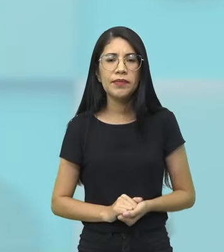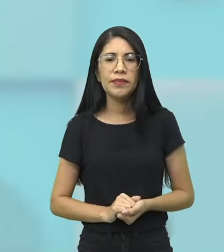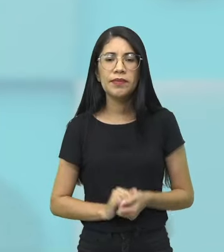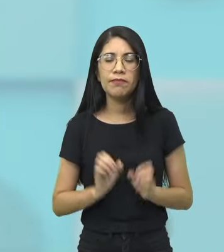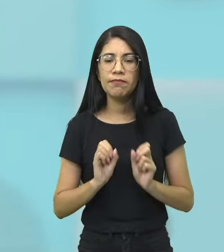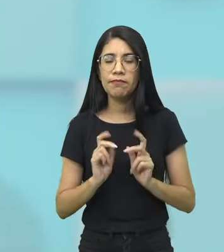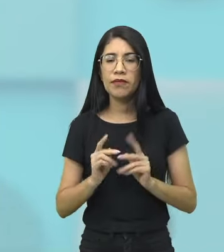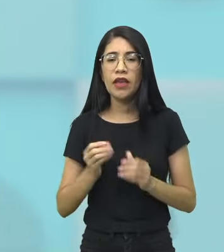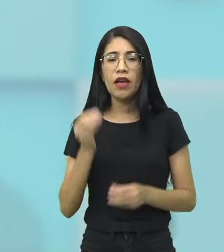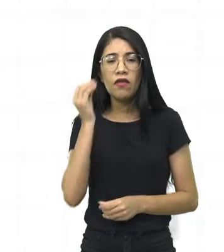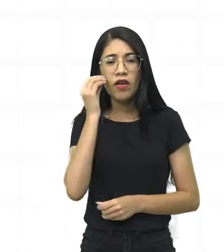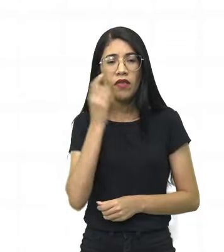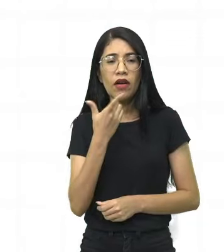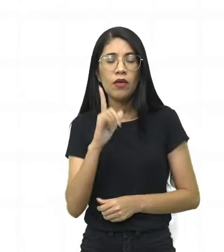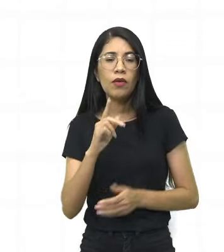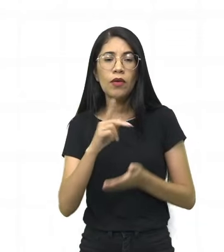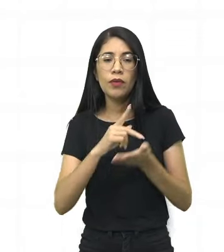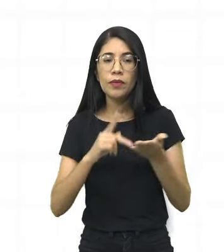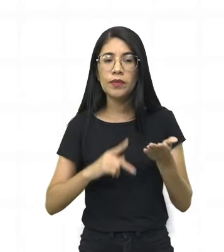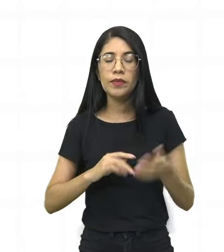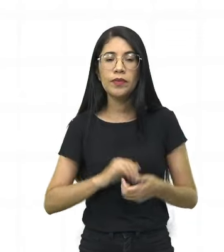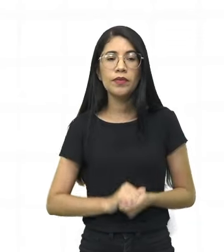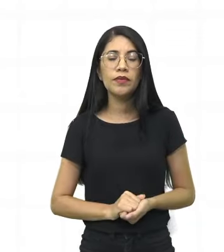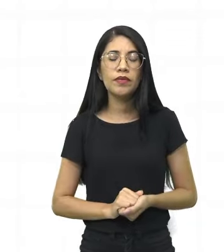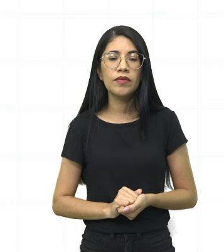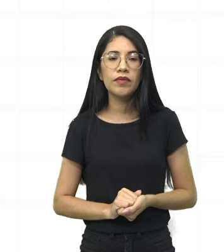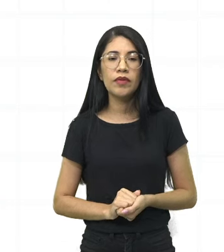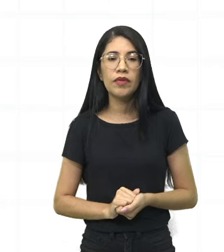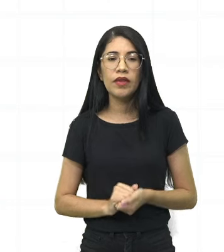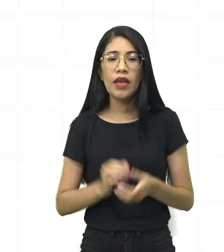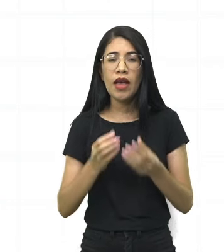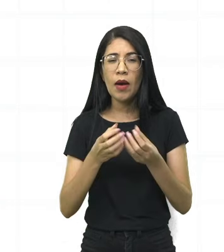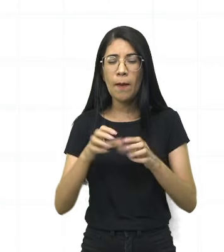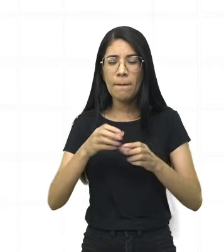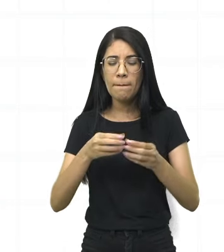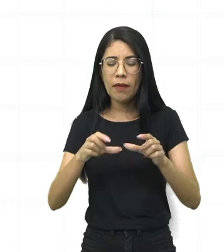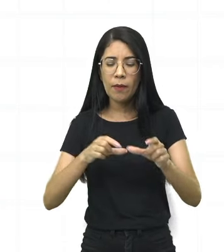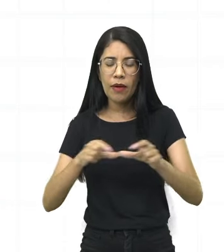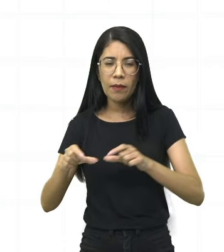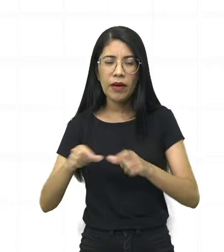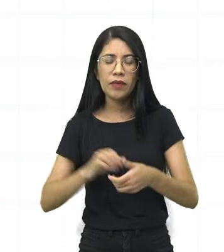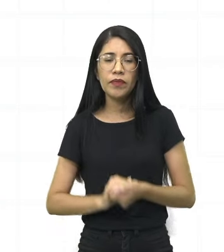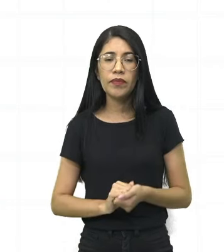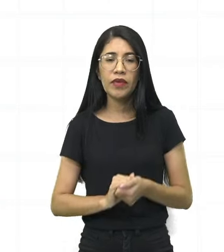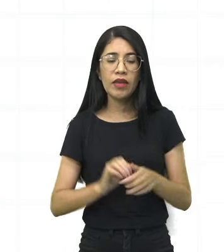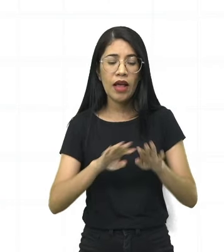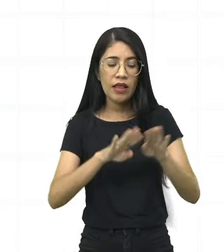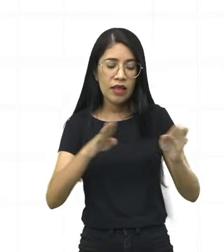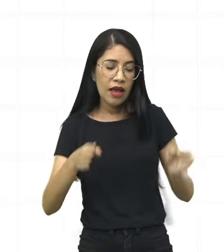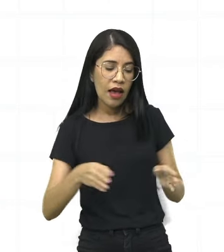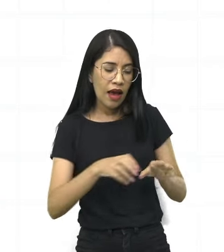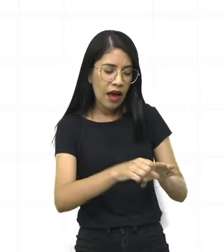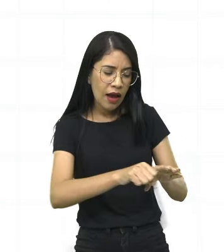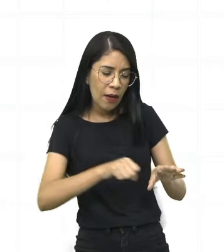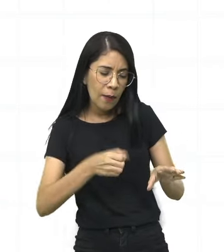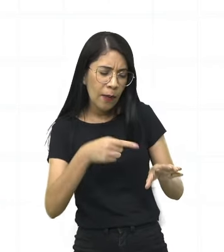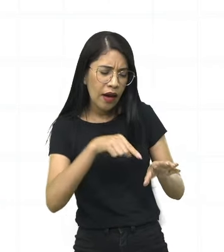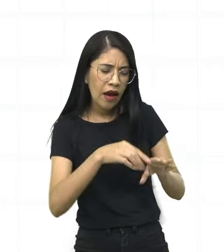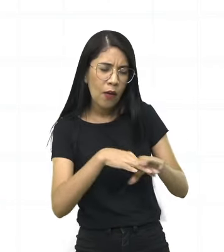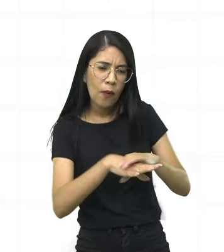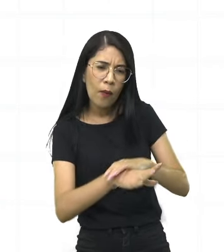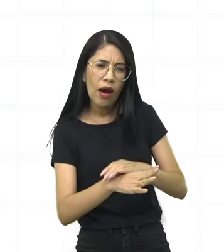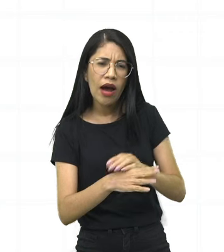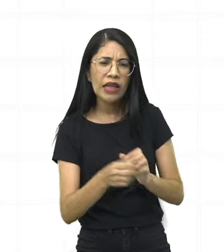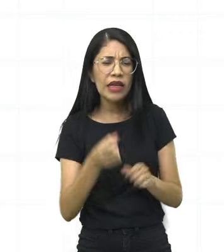Vamos verificar mais um poema? Vejam só. Quebra-cabeça. Na gaveta da cômoda, esquecida há